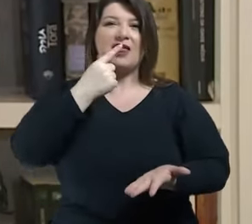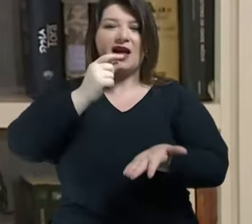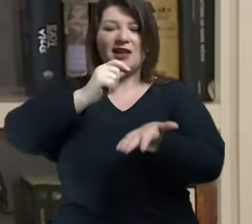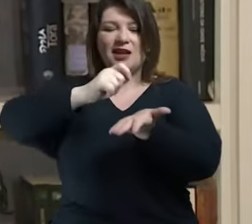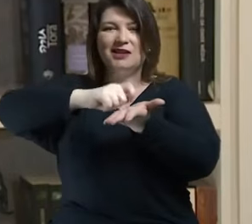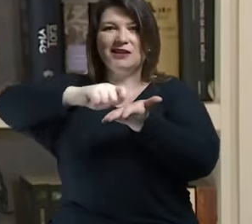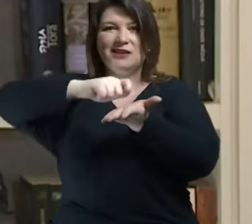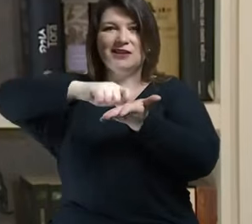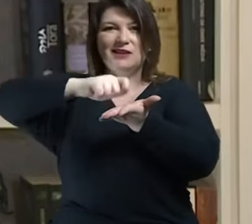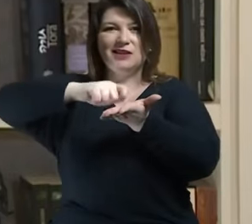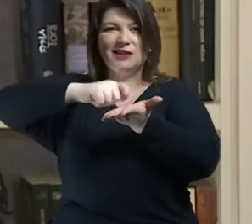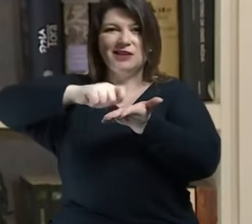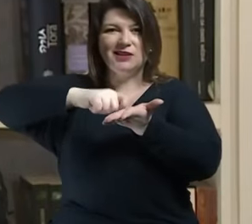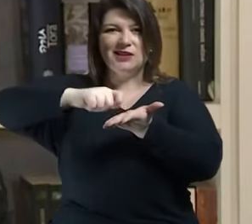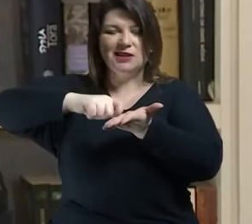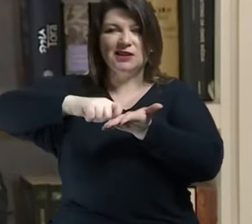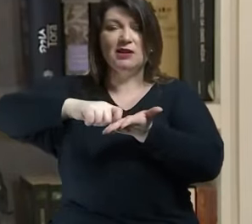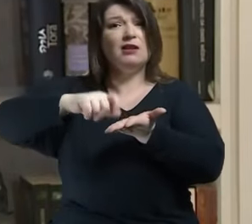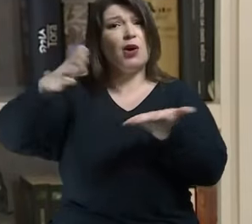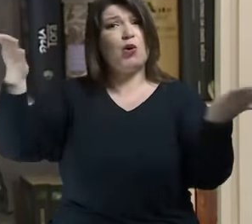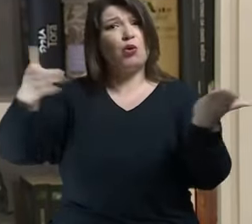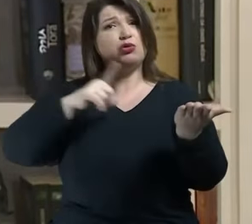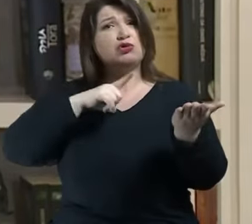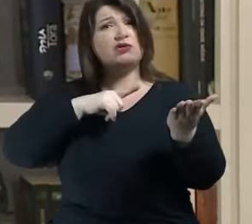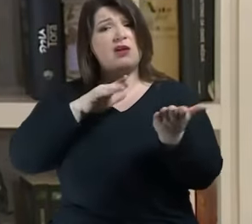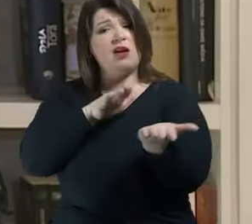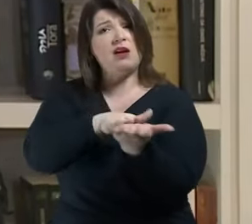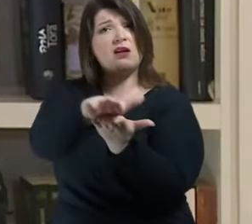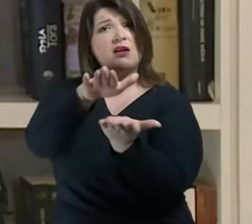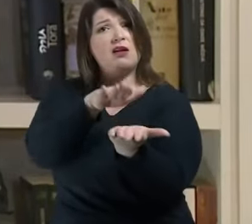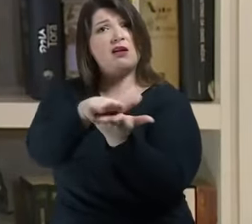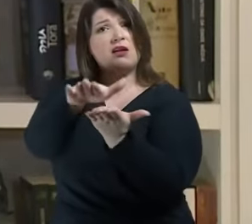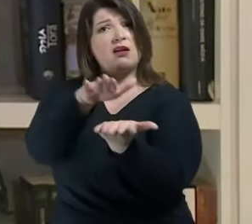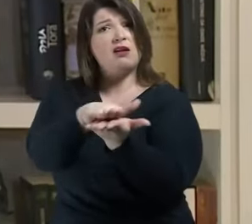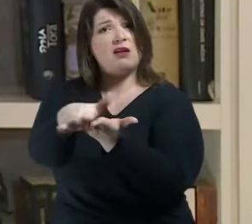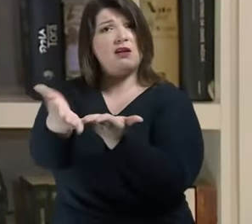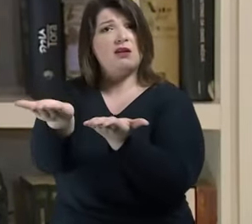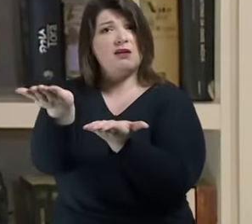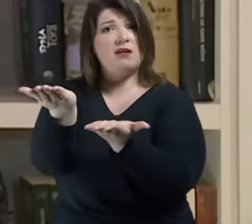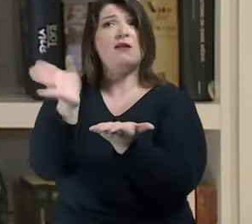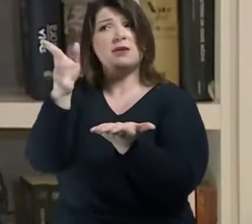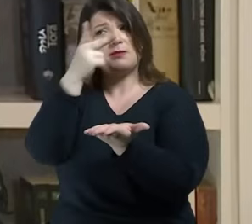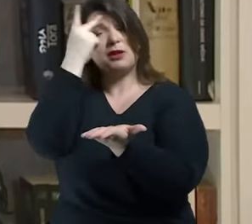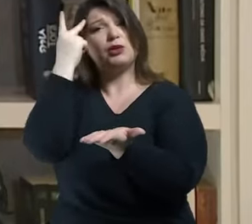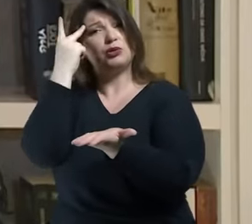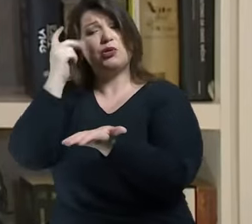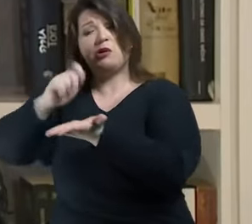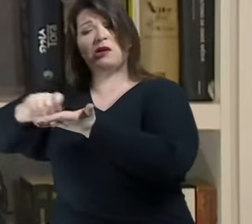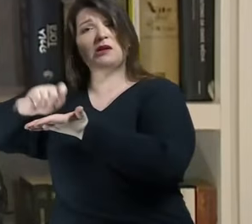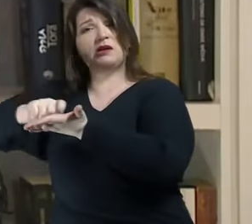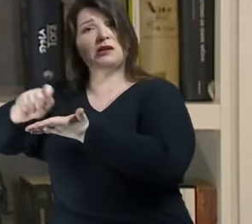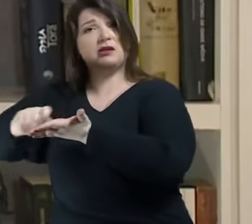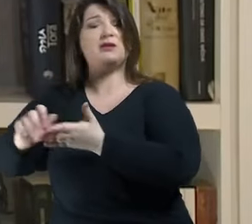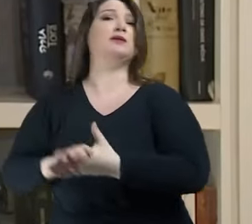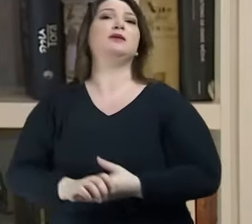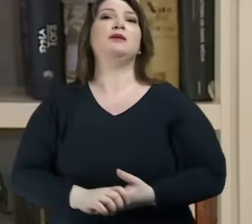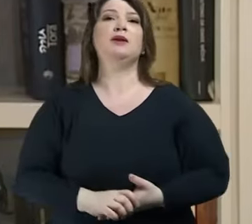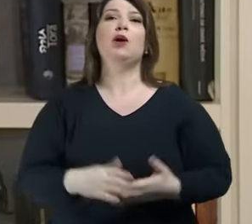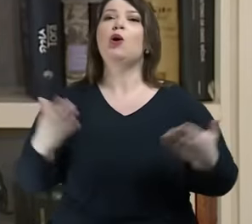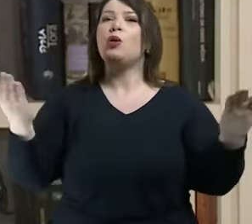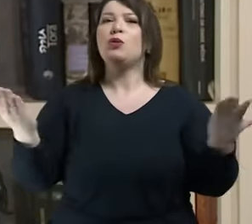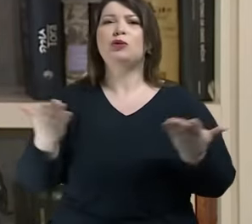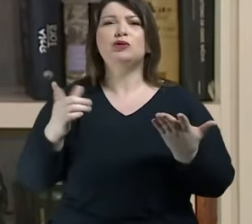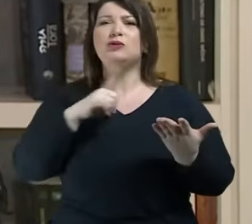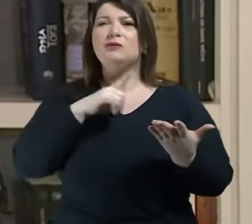pessoas que na era da impressora 3D ainda gosta de escrever com caneta nanquim existem essas